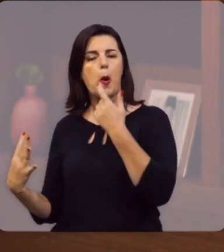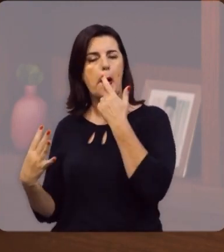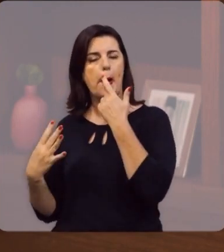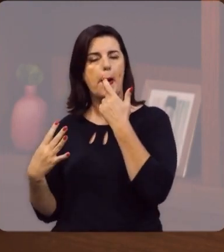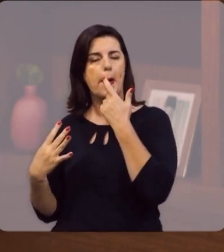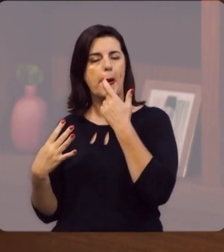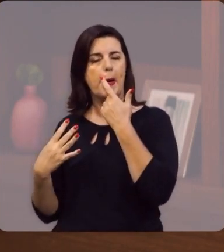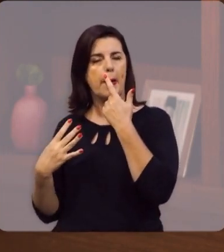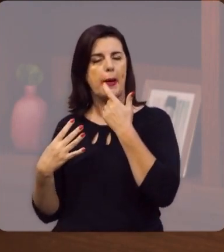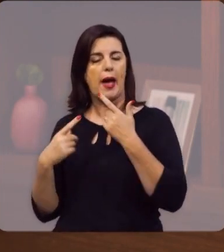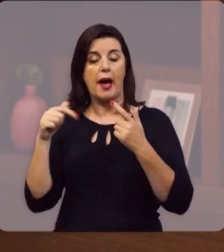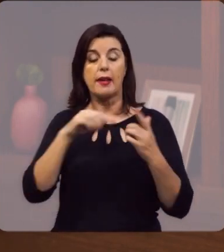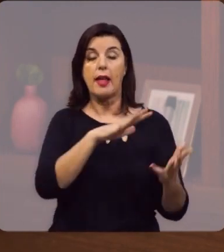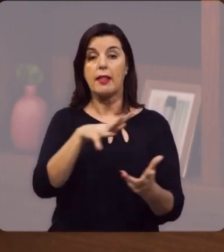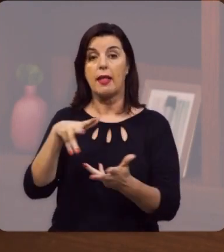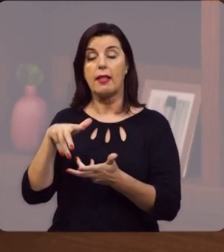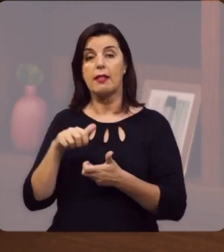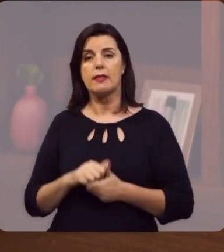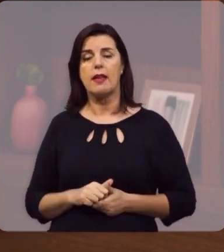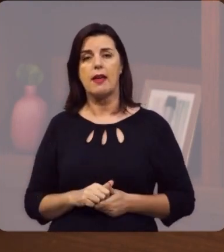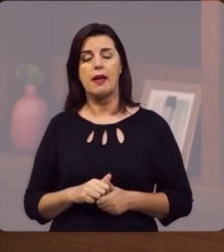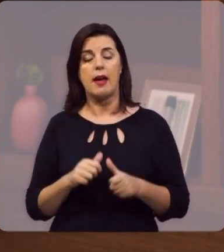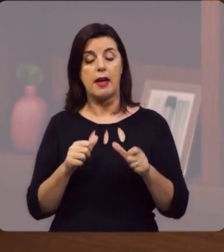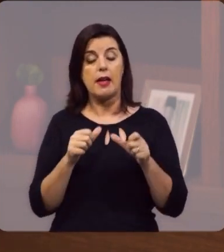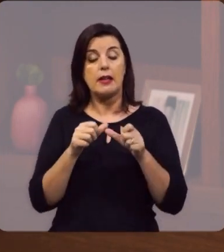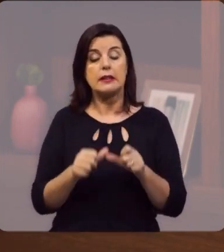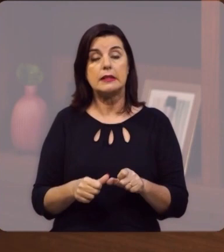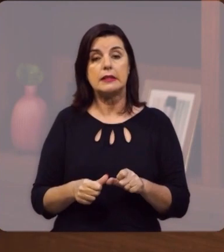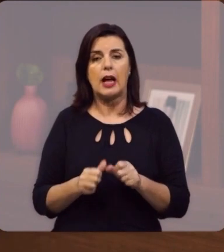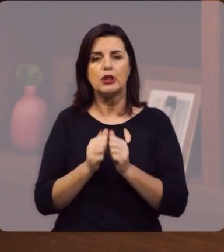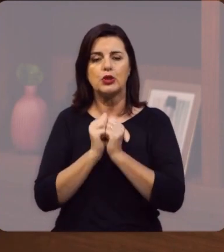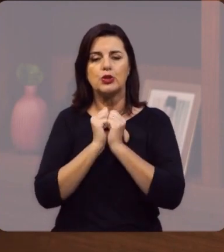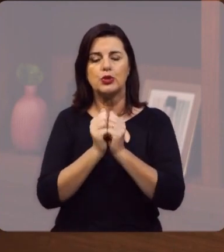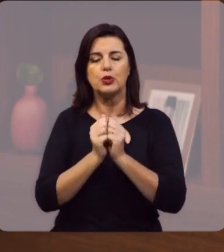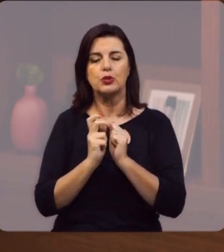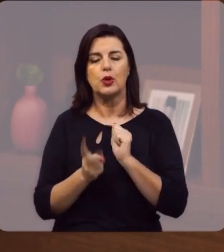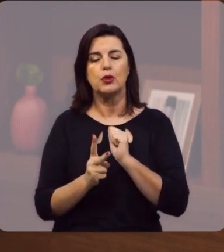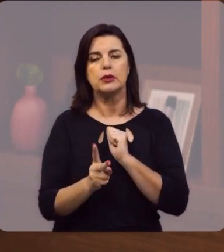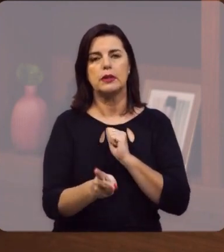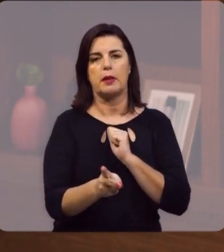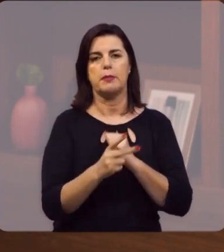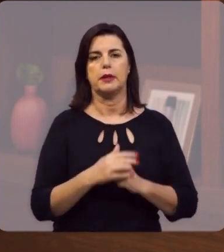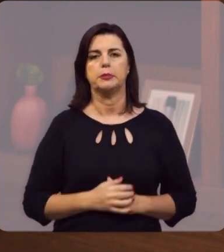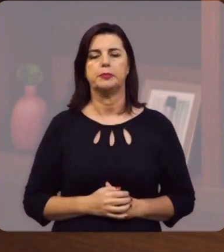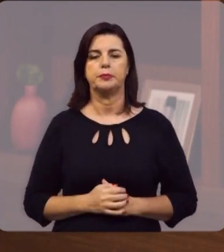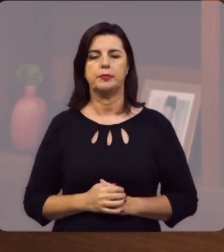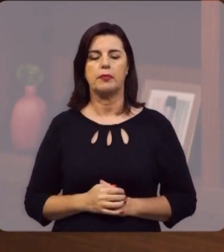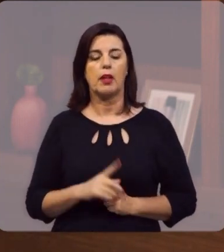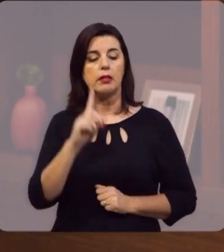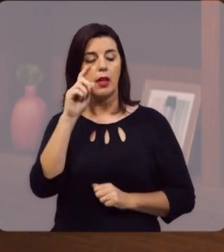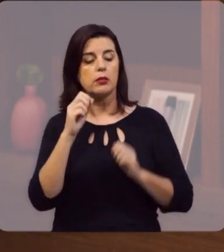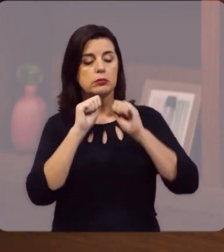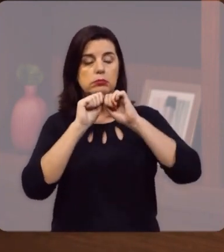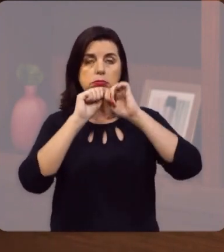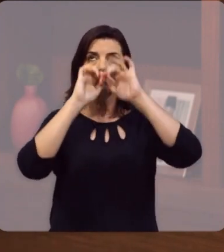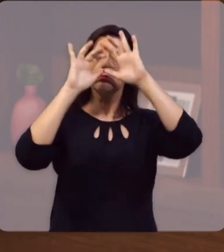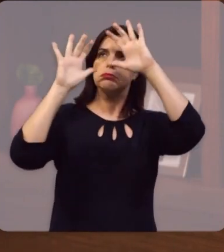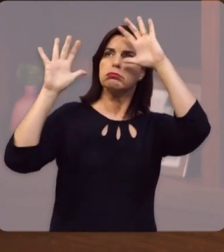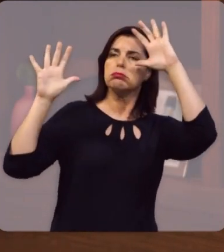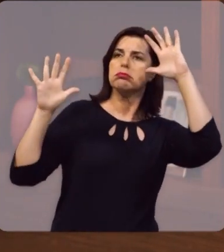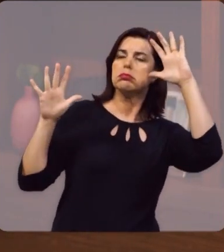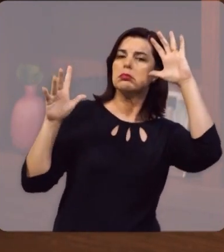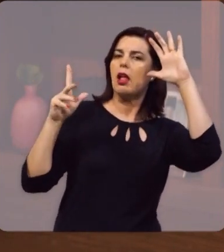de que Deus daria para ele aquela terra e de que estaria com ele e o traria em segurança à sua terra. Ali Deus